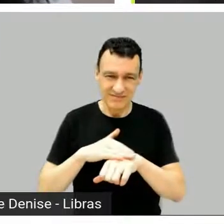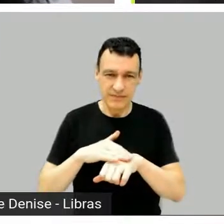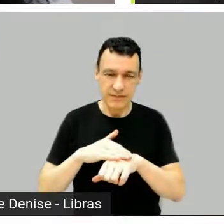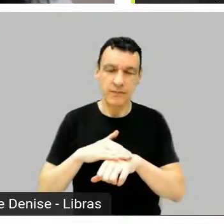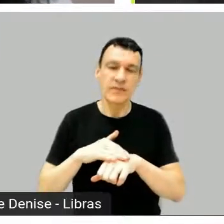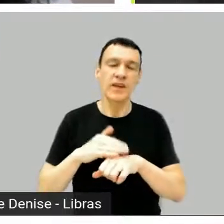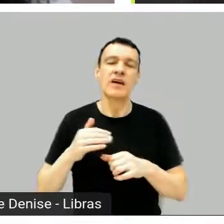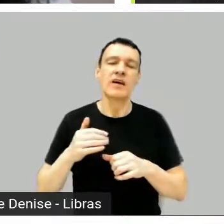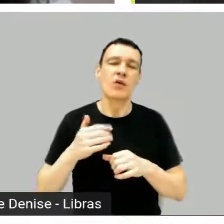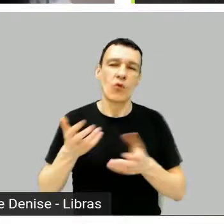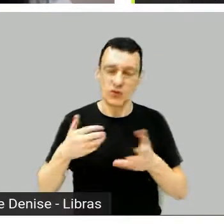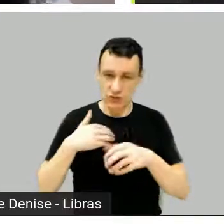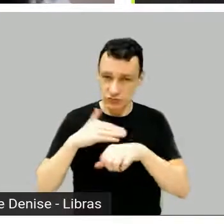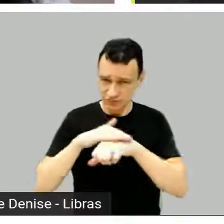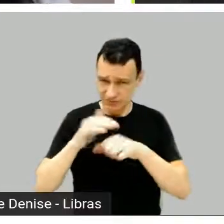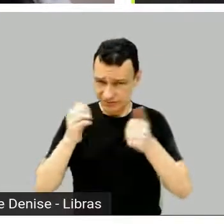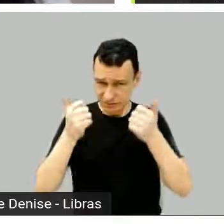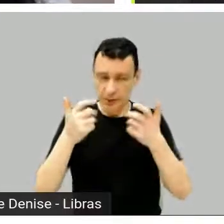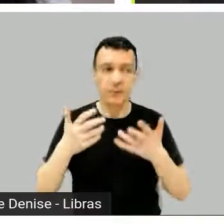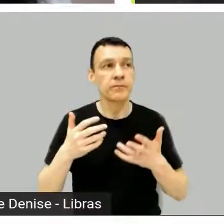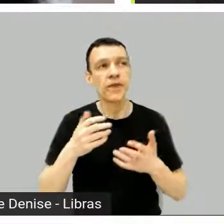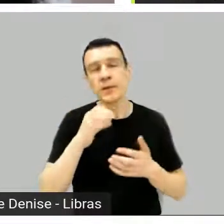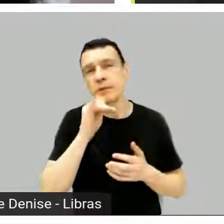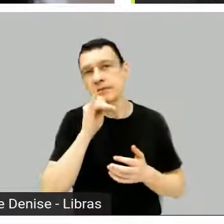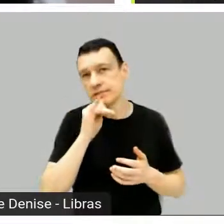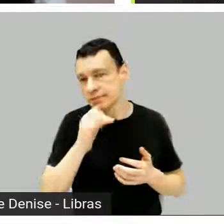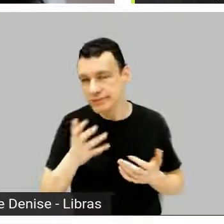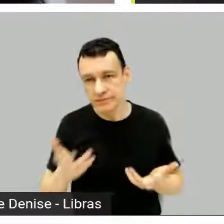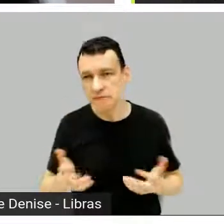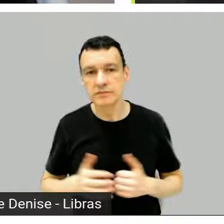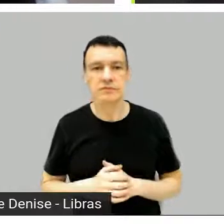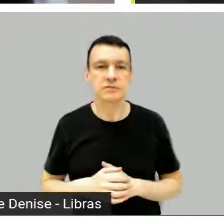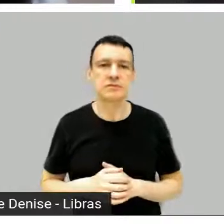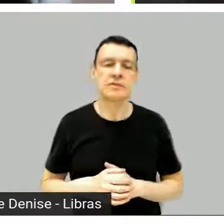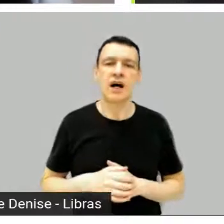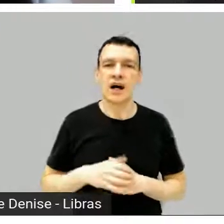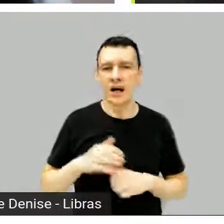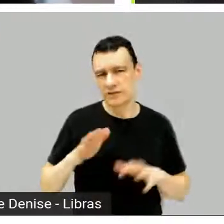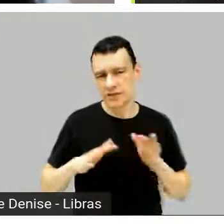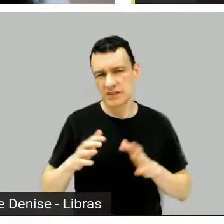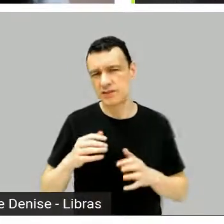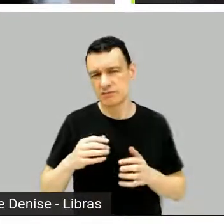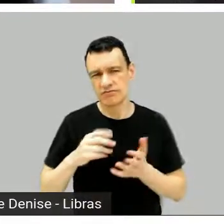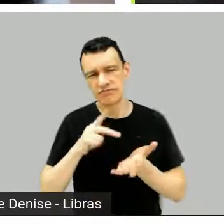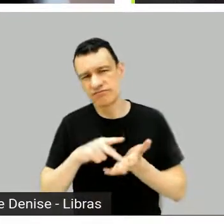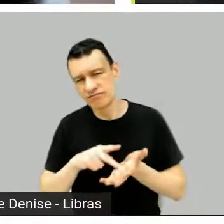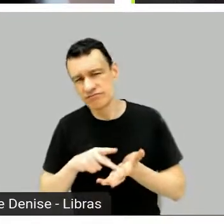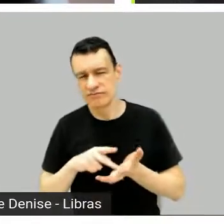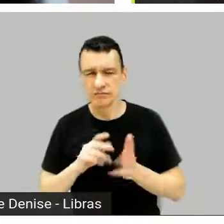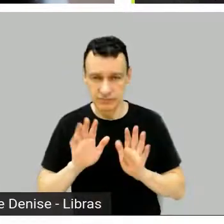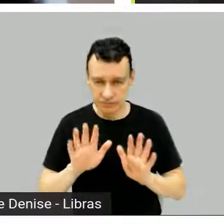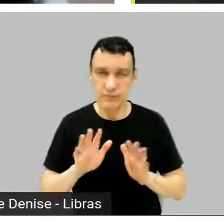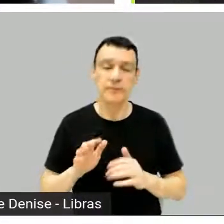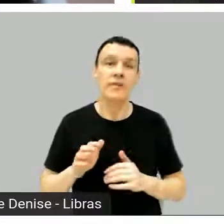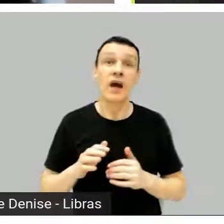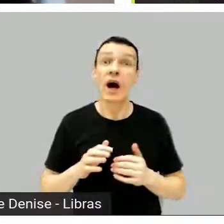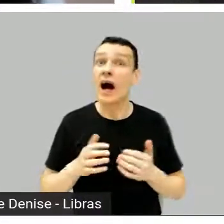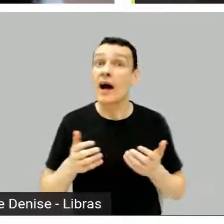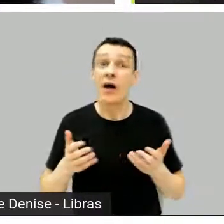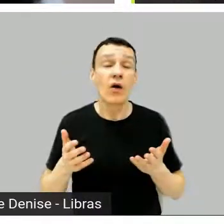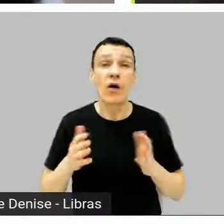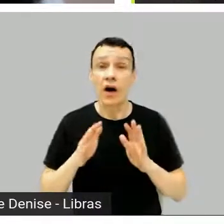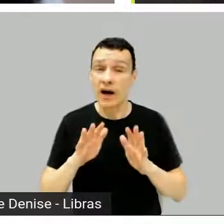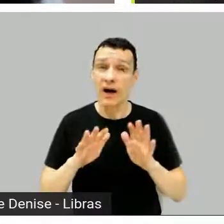que não adianta é assim, digamos, você ouve falar, e às vezes é verdade mesmo, ah, agora está se procurando tal